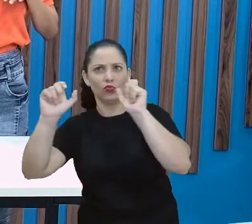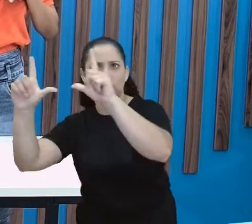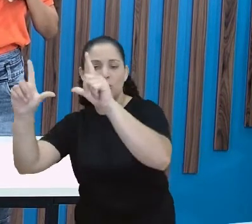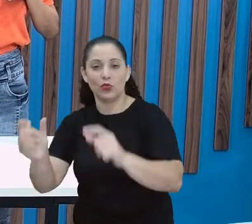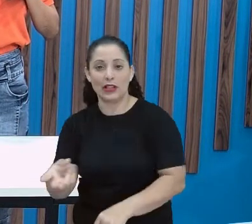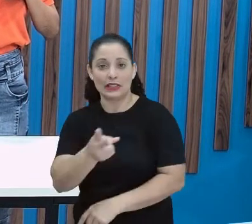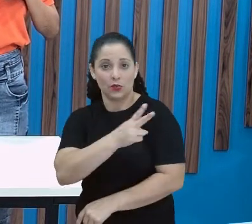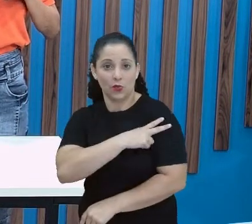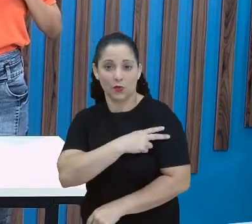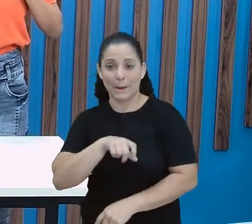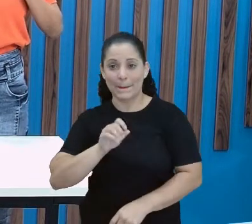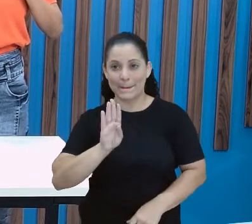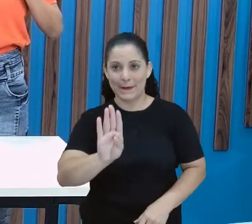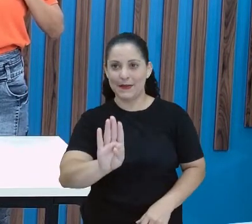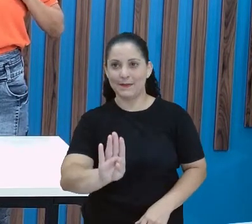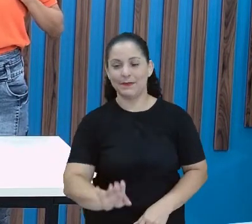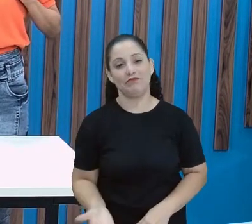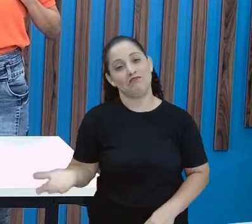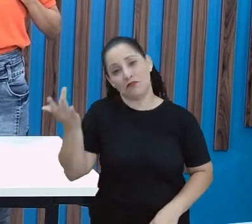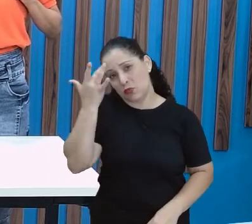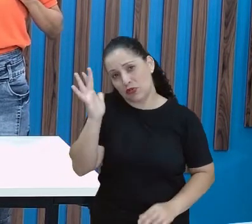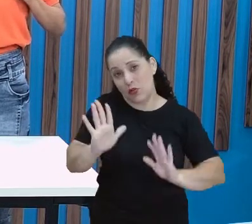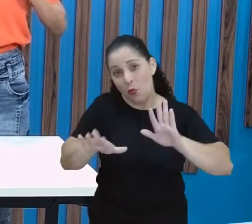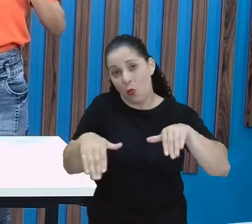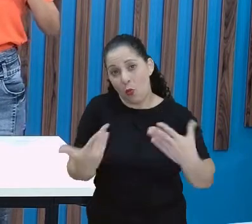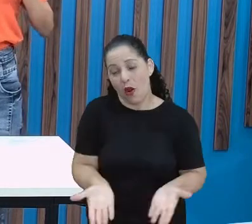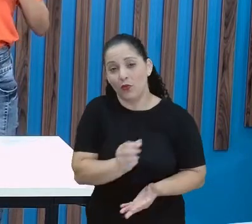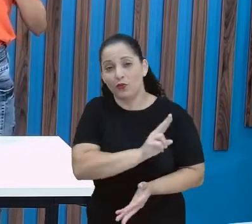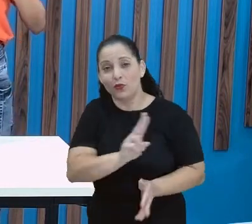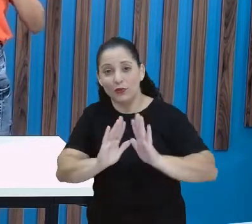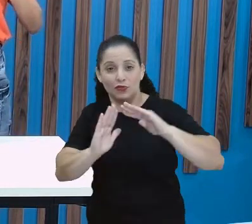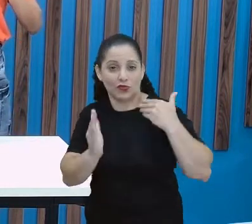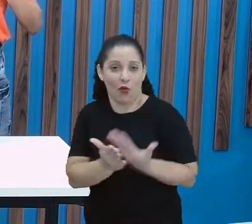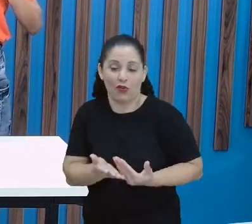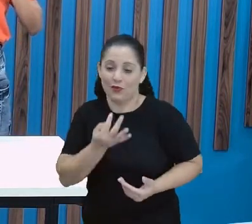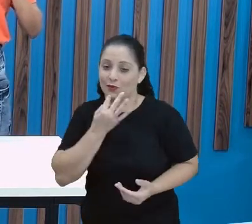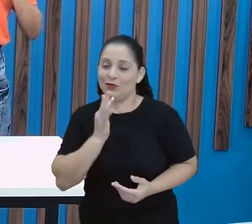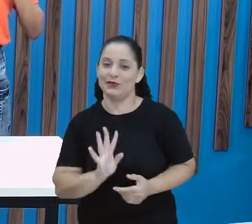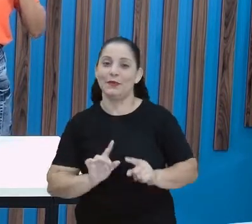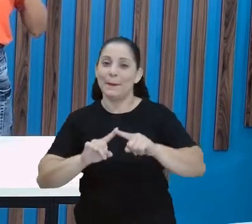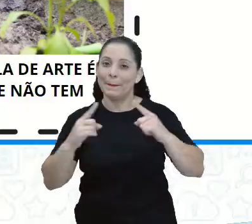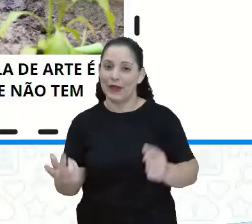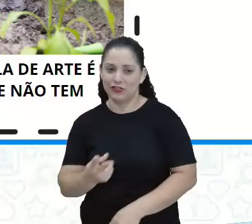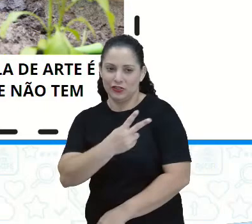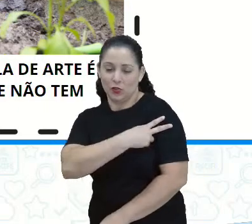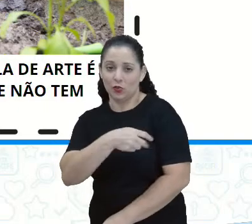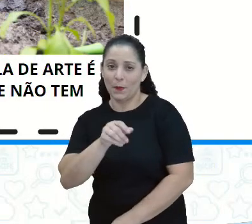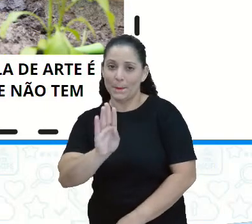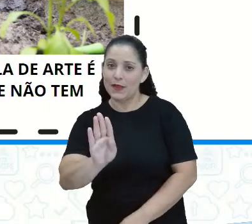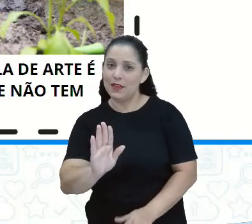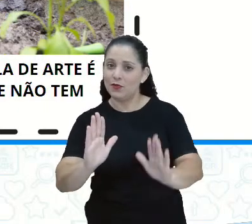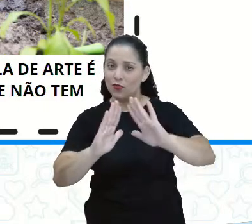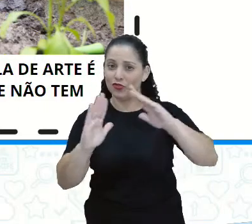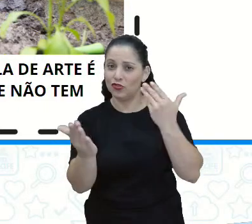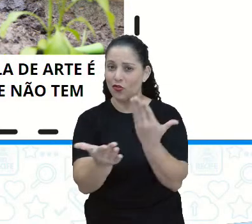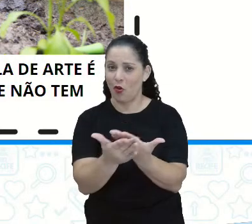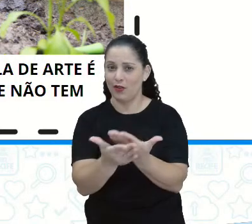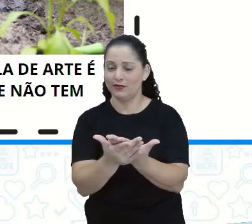sei qual foi a escola, tá? Ficou faltando esse detalhe, mas é o segundo ano B de alguma escola aí